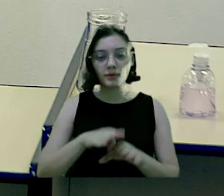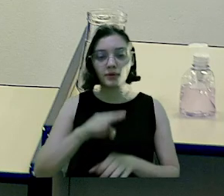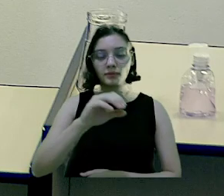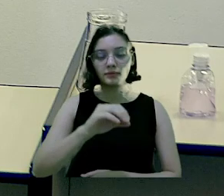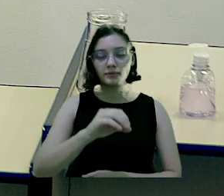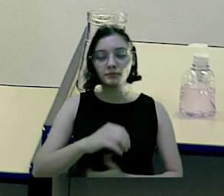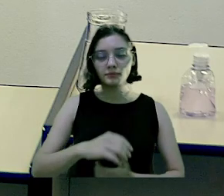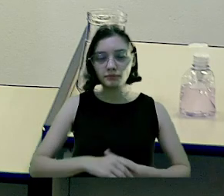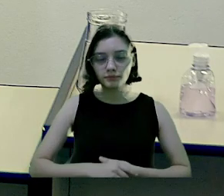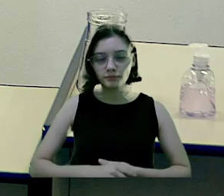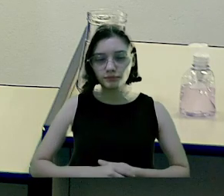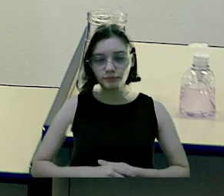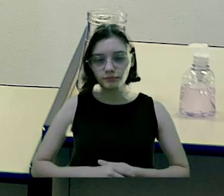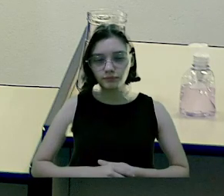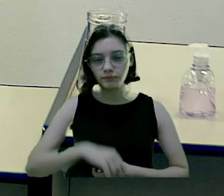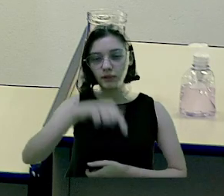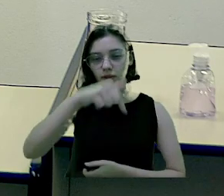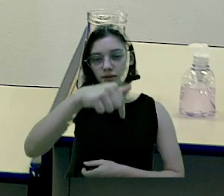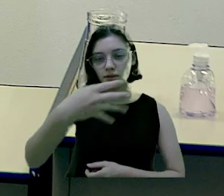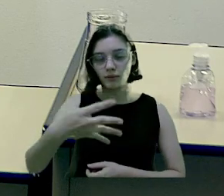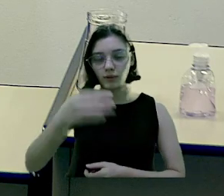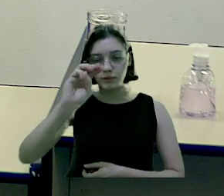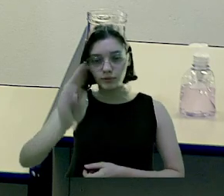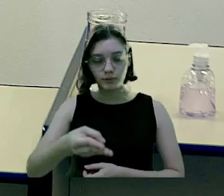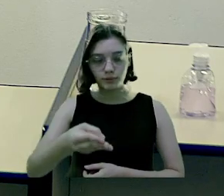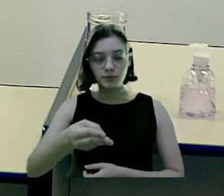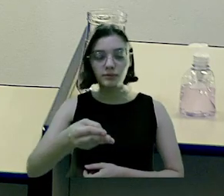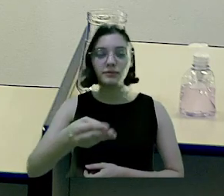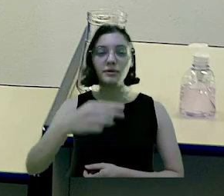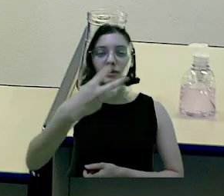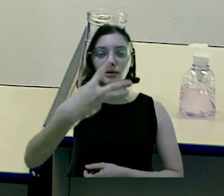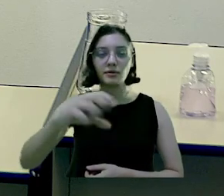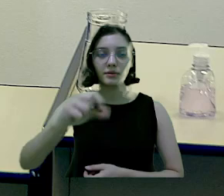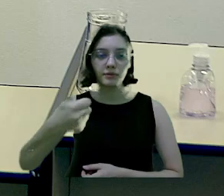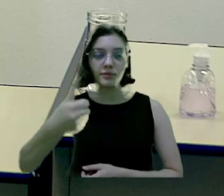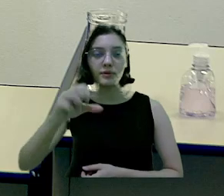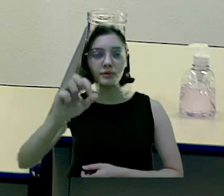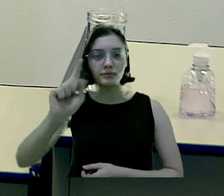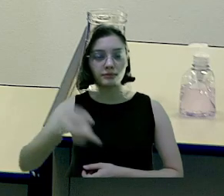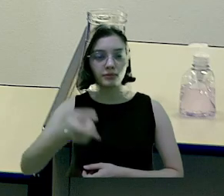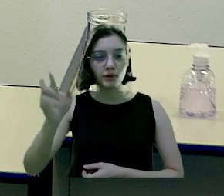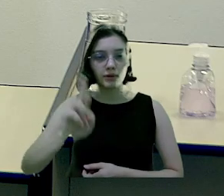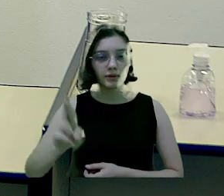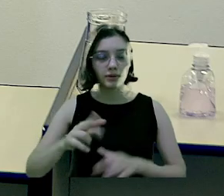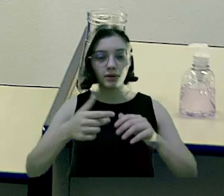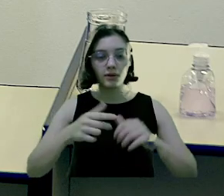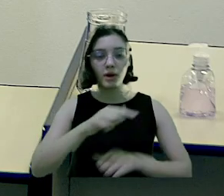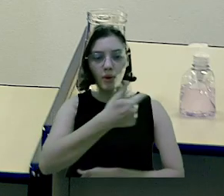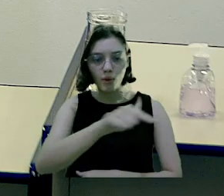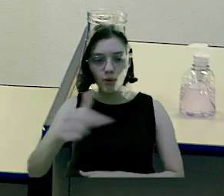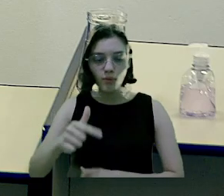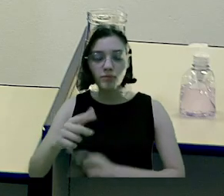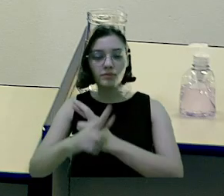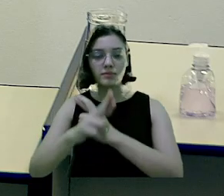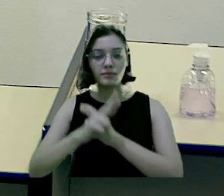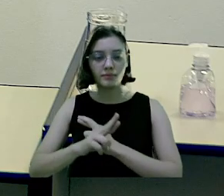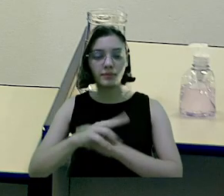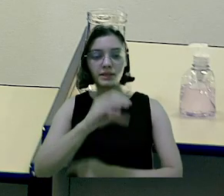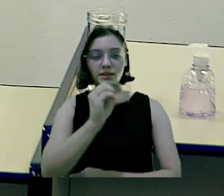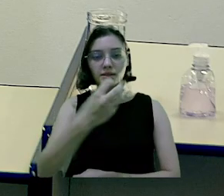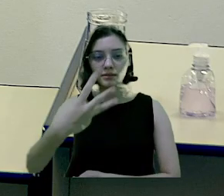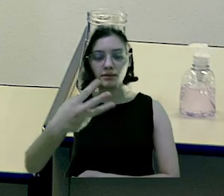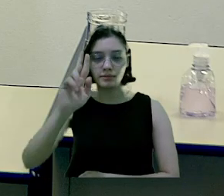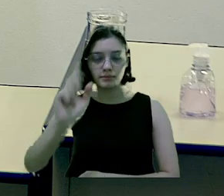.871.700,00, outras receitas correntes, R